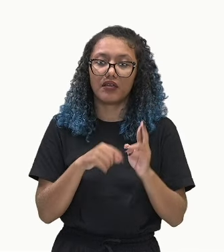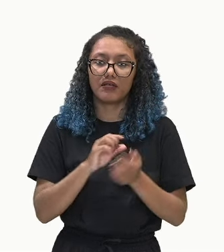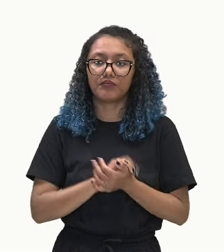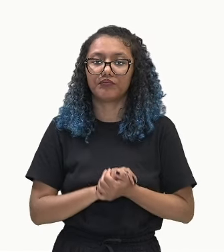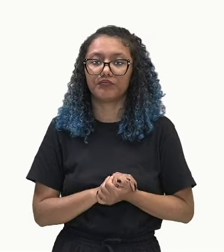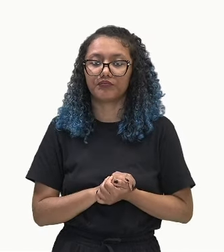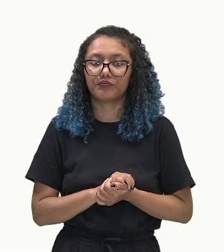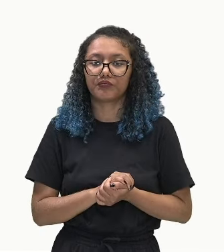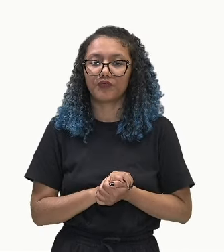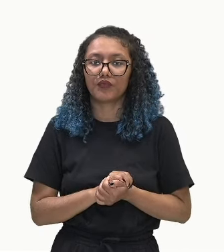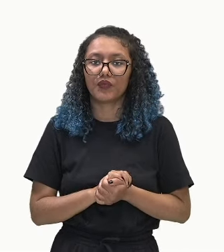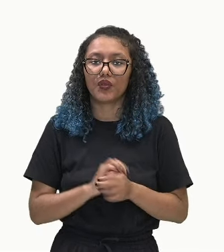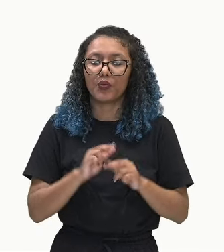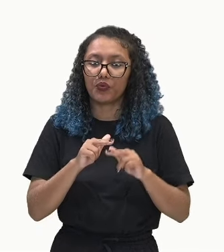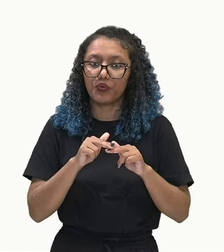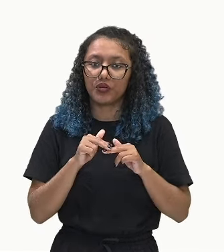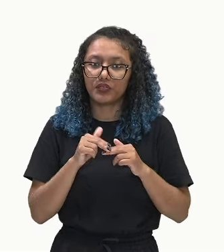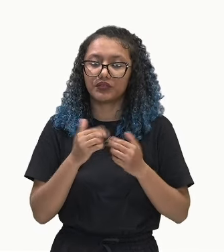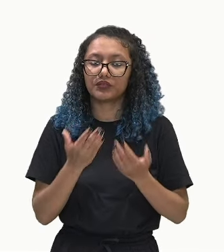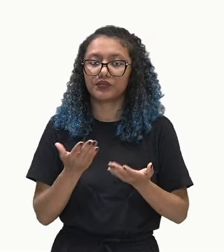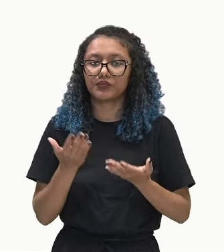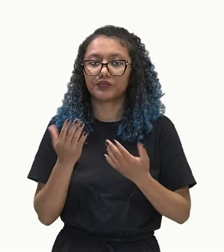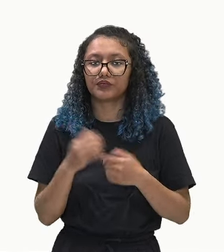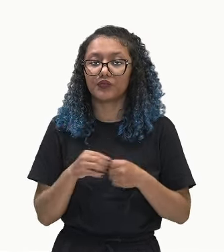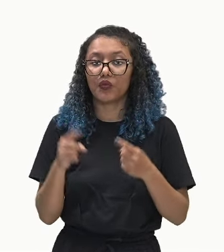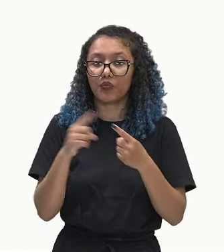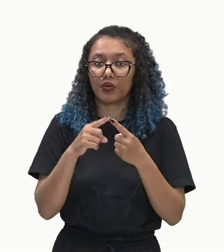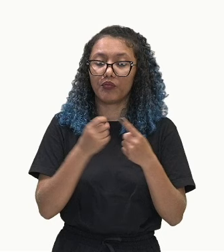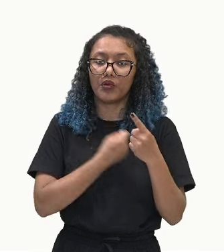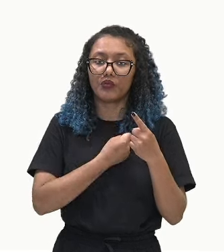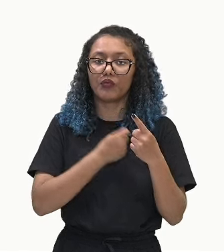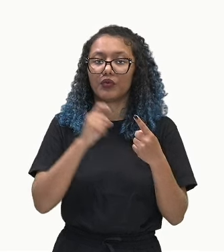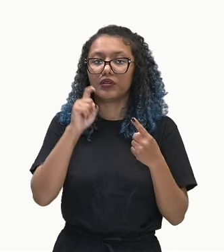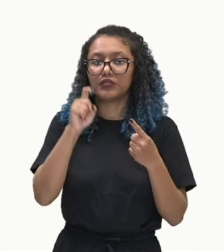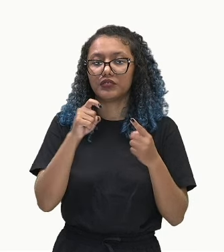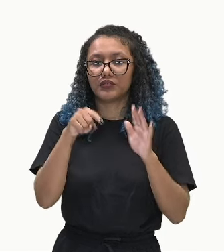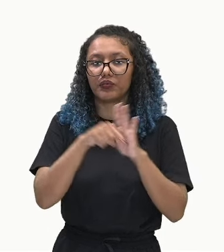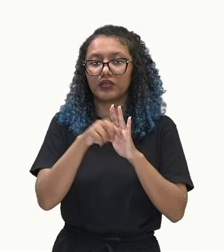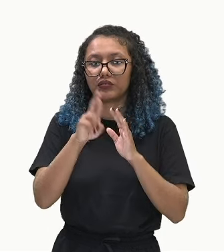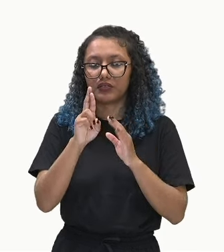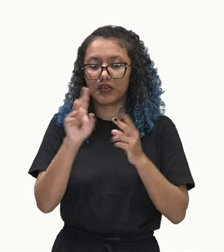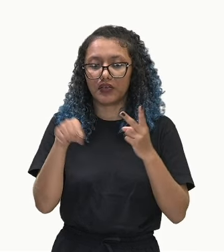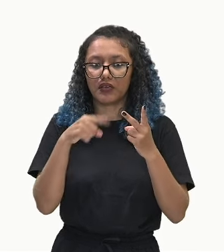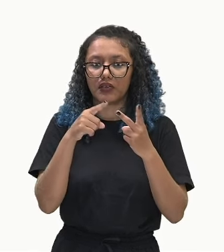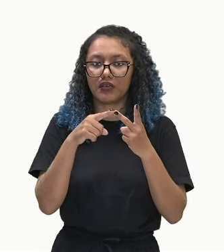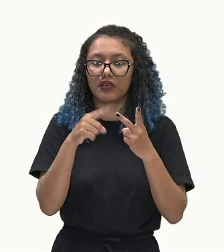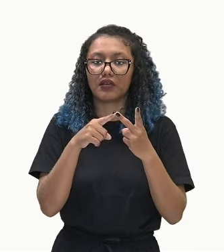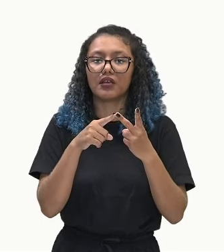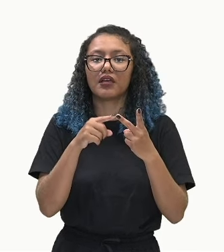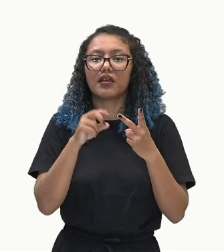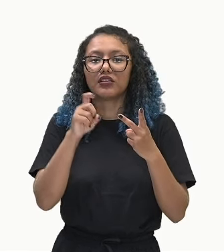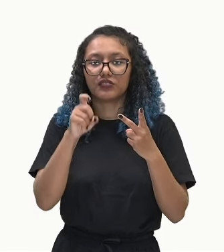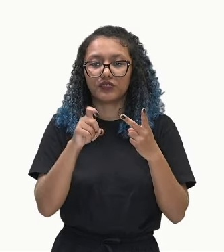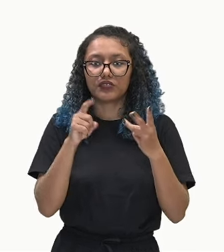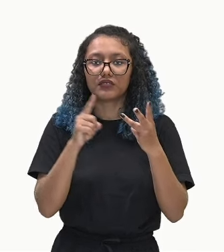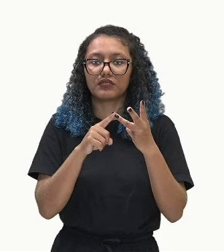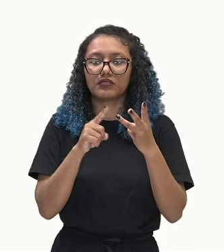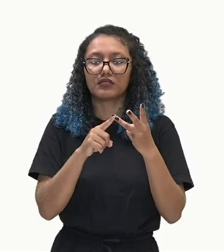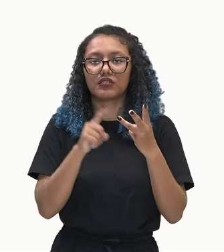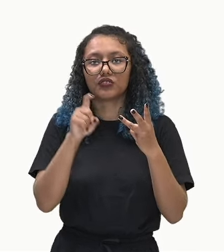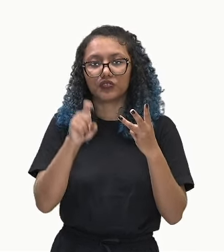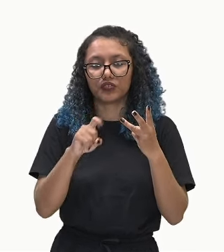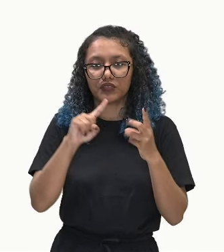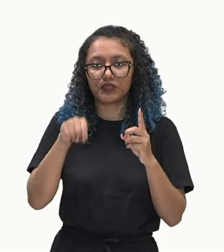Por isso que a gente vai chamar o primeiro termo de x menos a razão, o termo do meio de x, e o terceiro